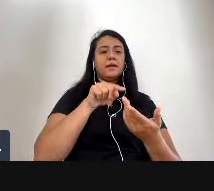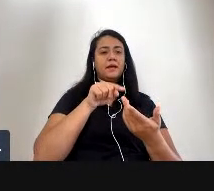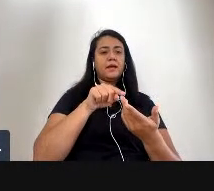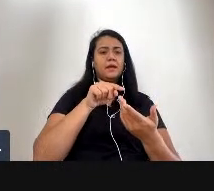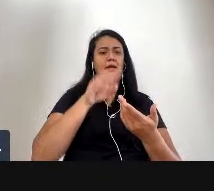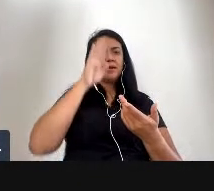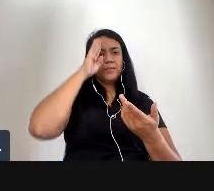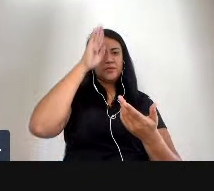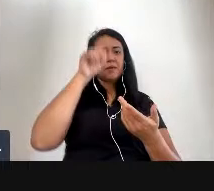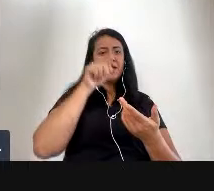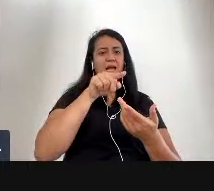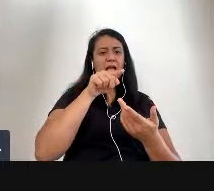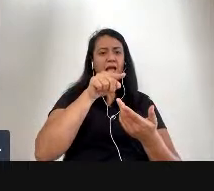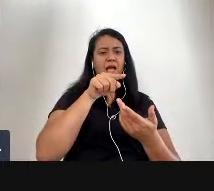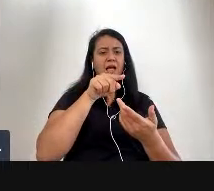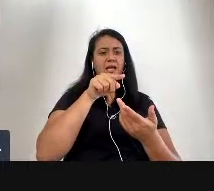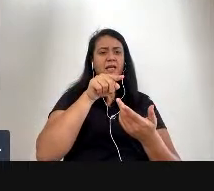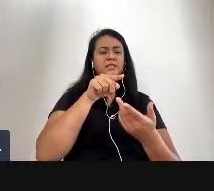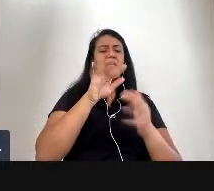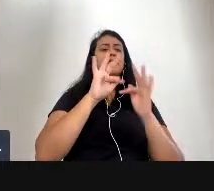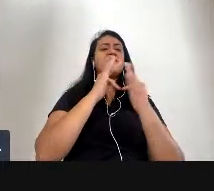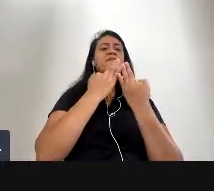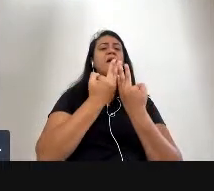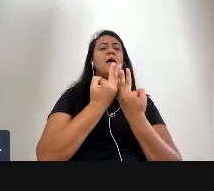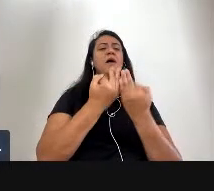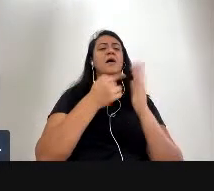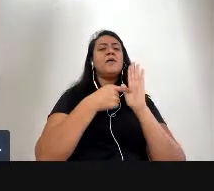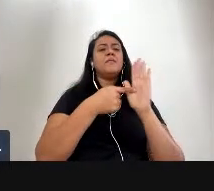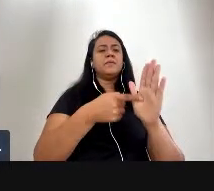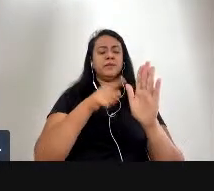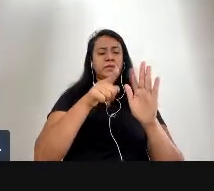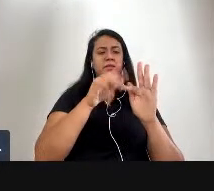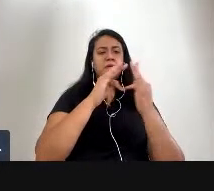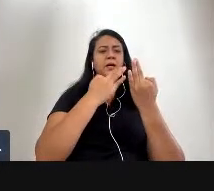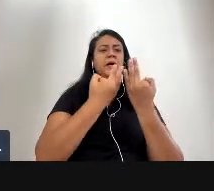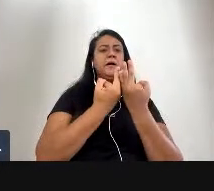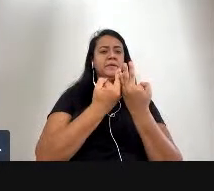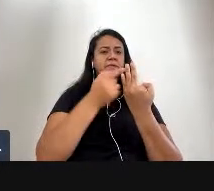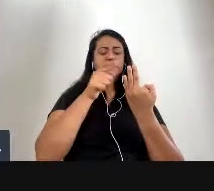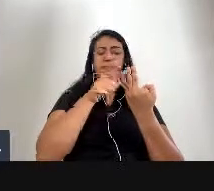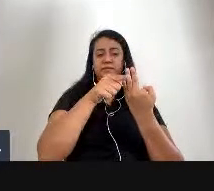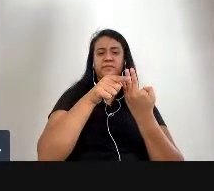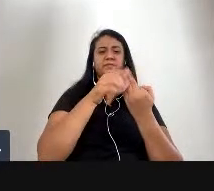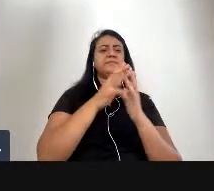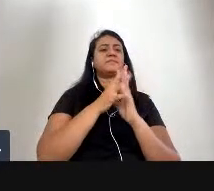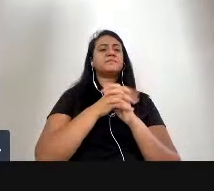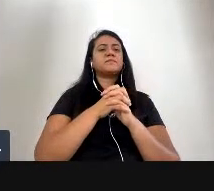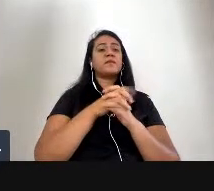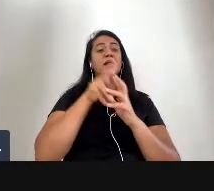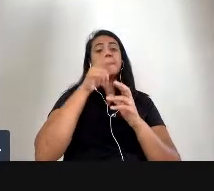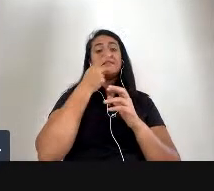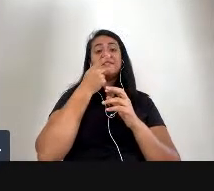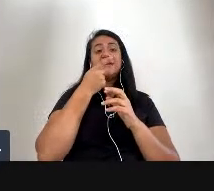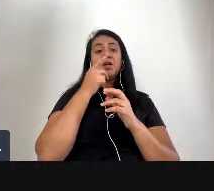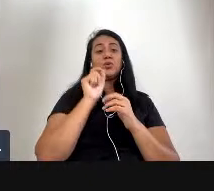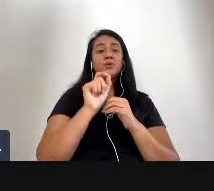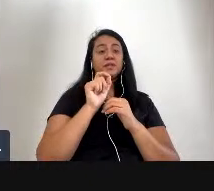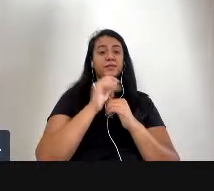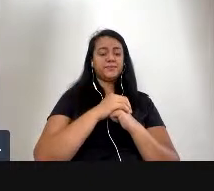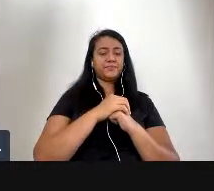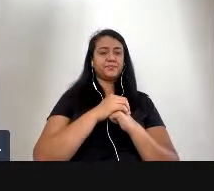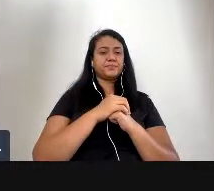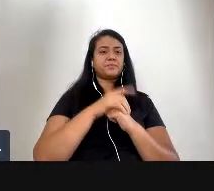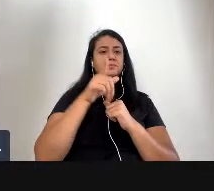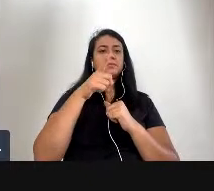que que retrata a família lá em Botsuana e ele diz o seguinte depois que ele ele dá um